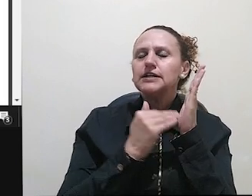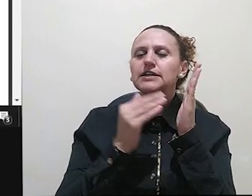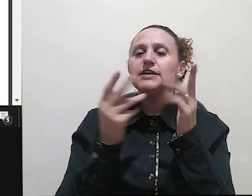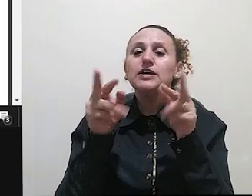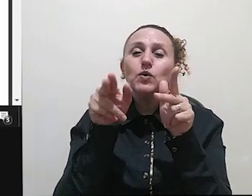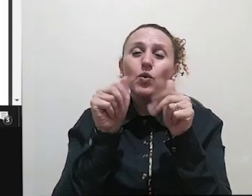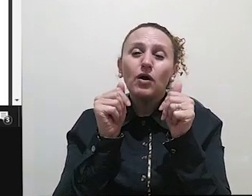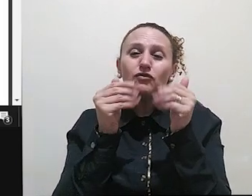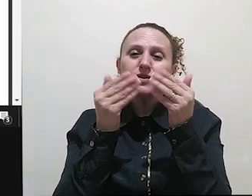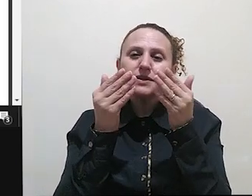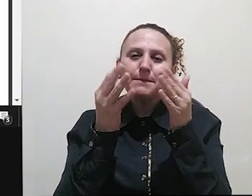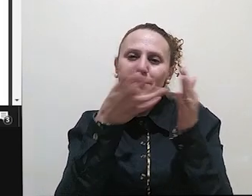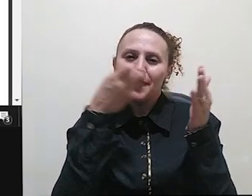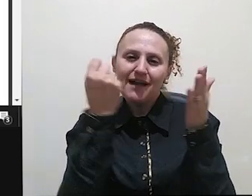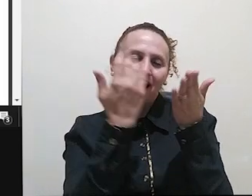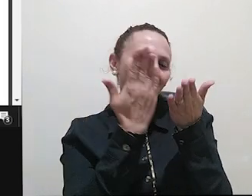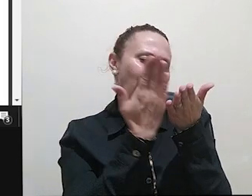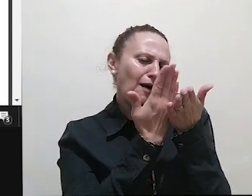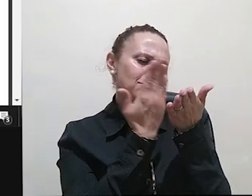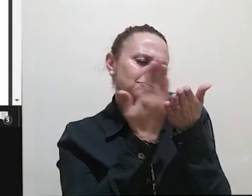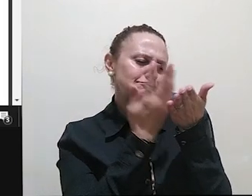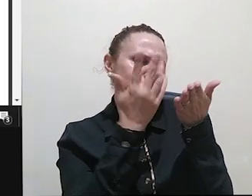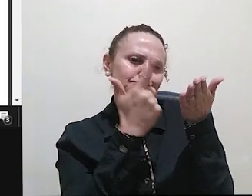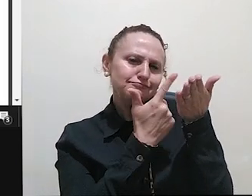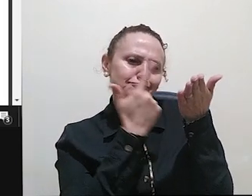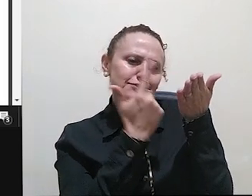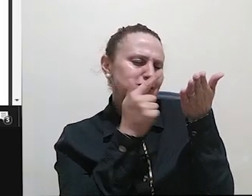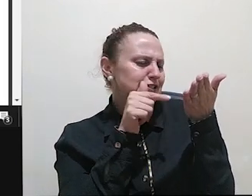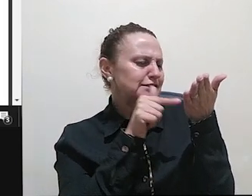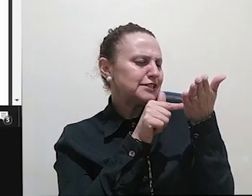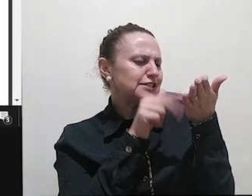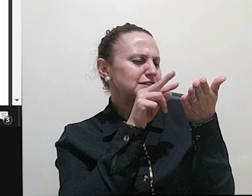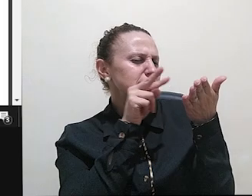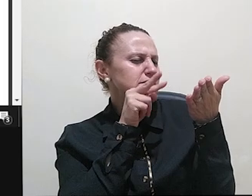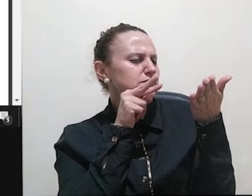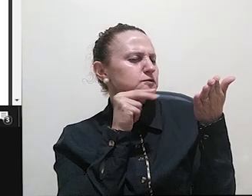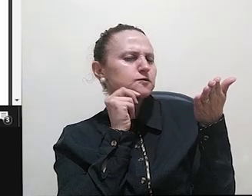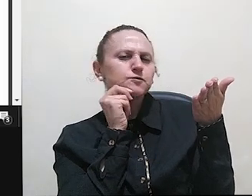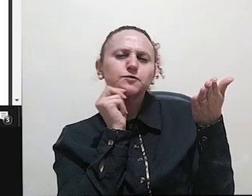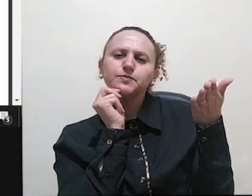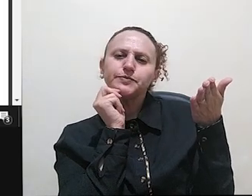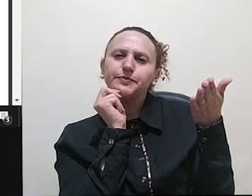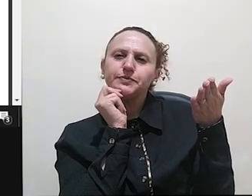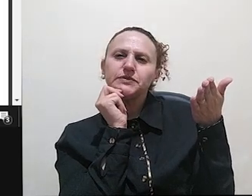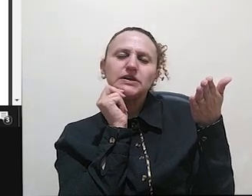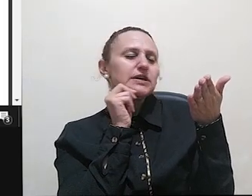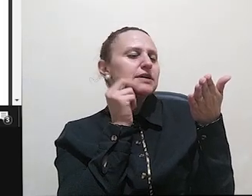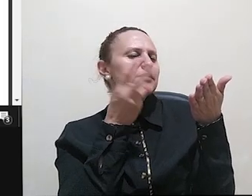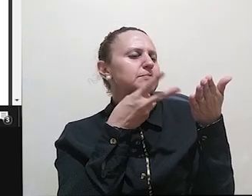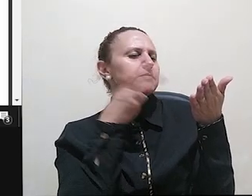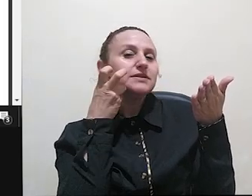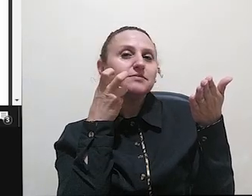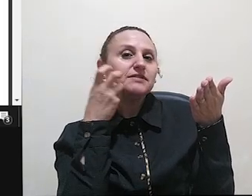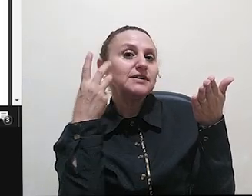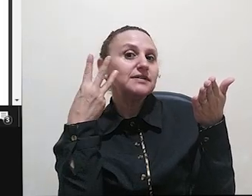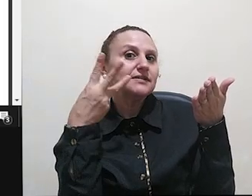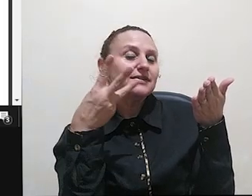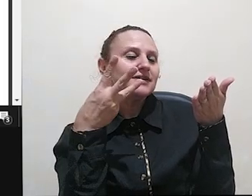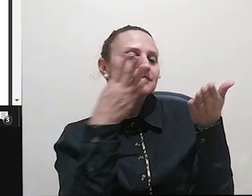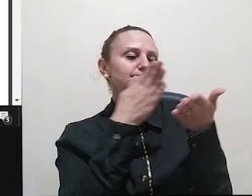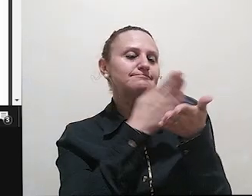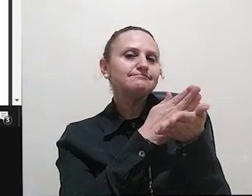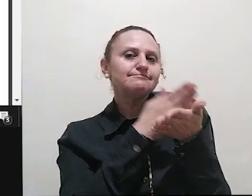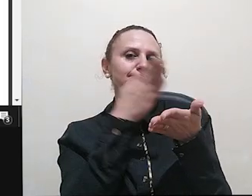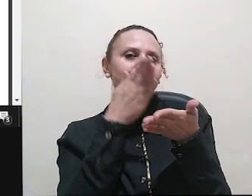livro ou da sessão que você está analisando e visse, ah, tem três sessões, eu vou falar sobre